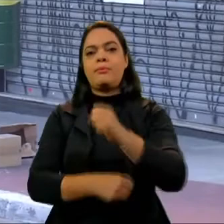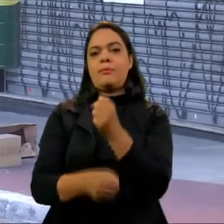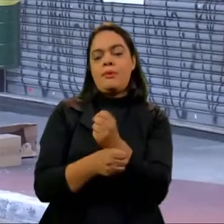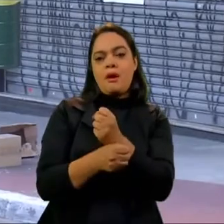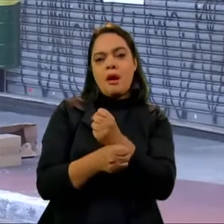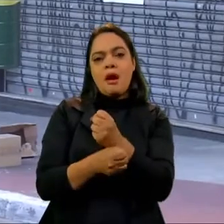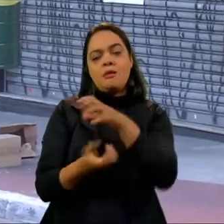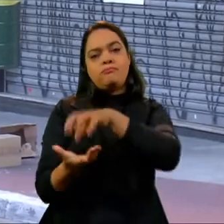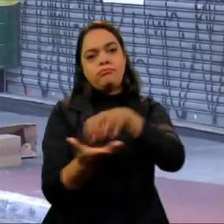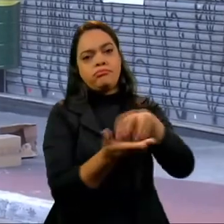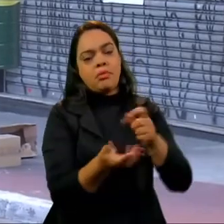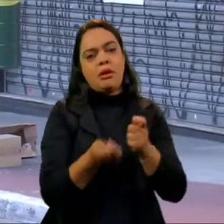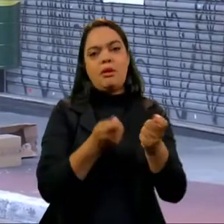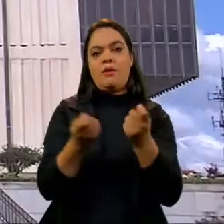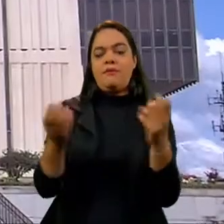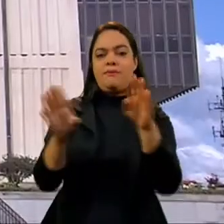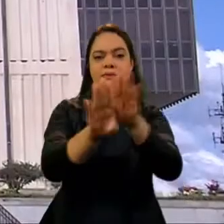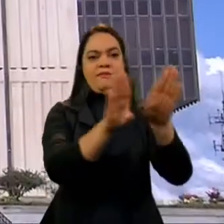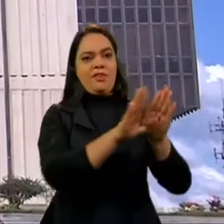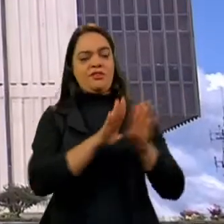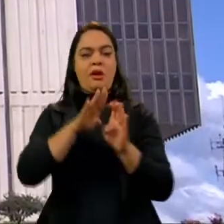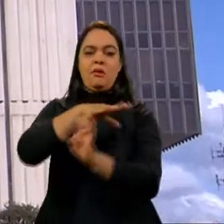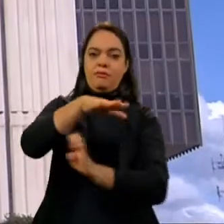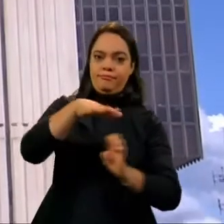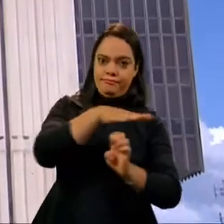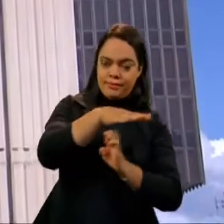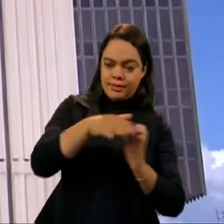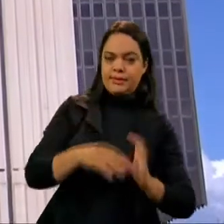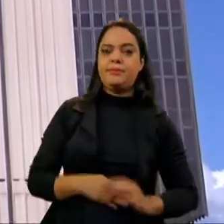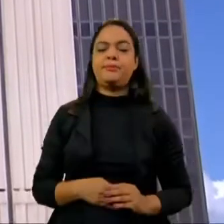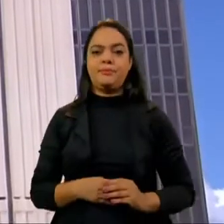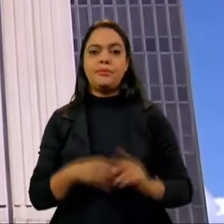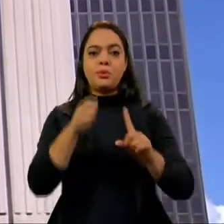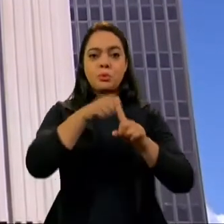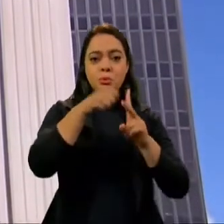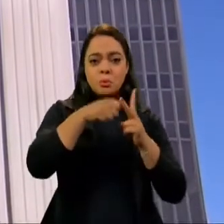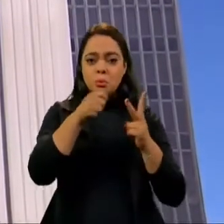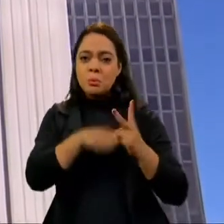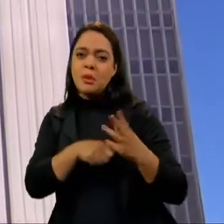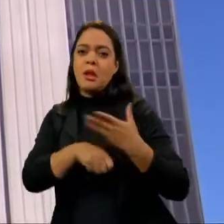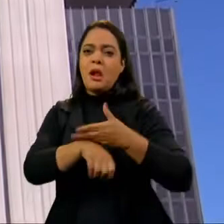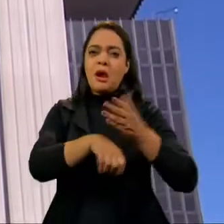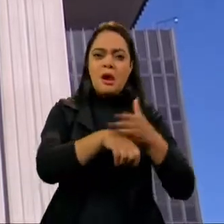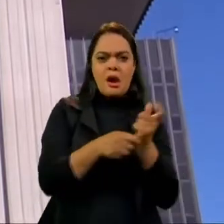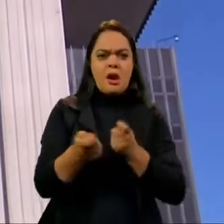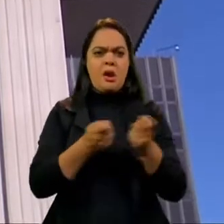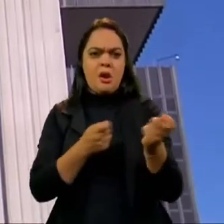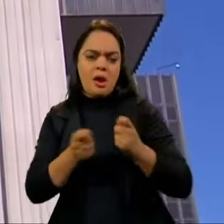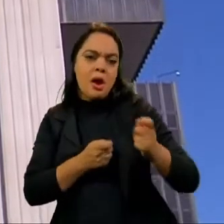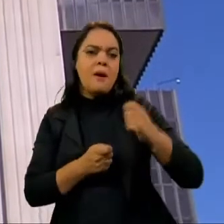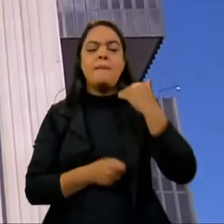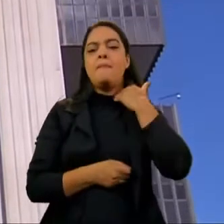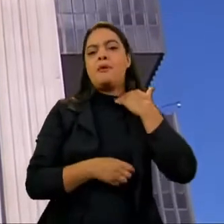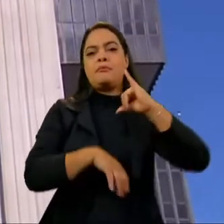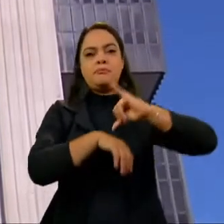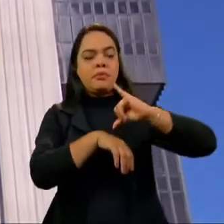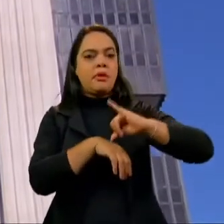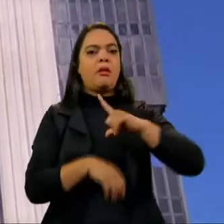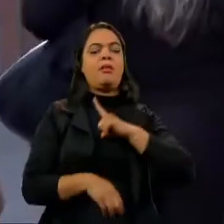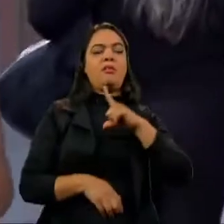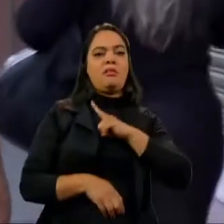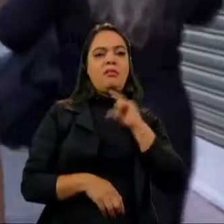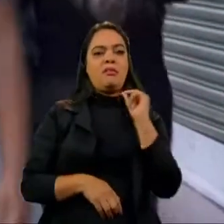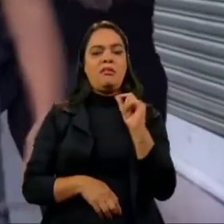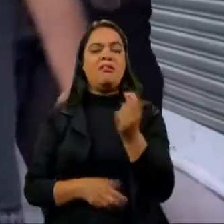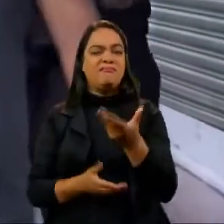portas por causa do isolamento social. Naqueles meses, o índice de atividades econômicas do Banco Central registrou perdas significativas.